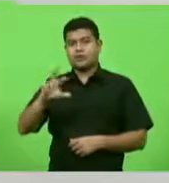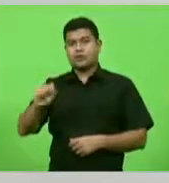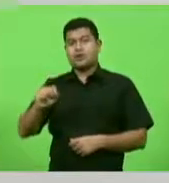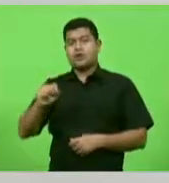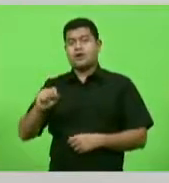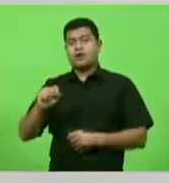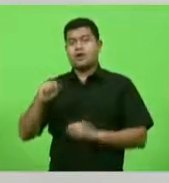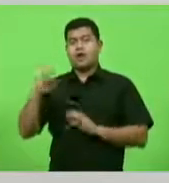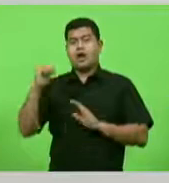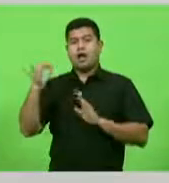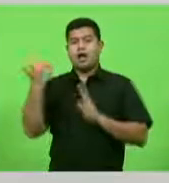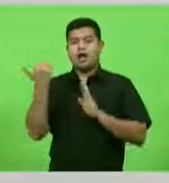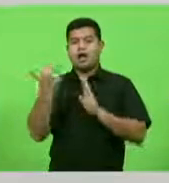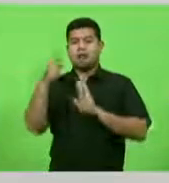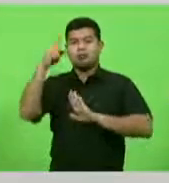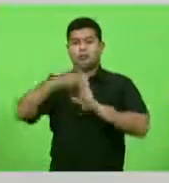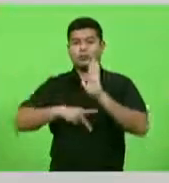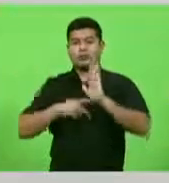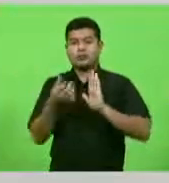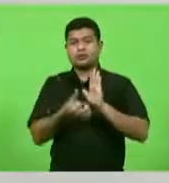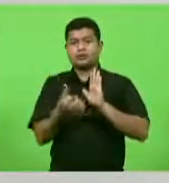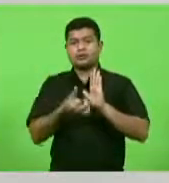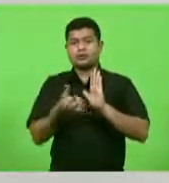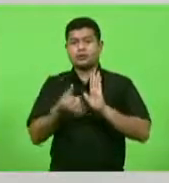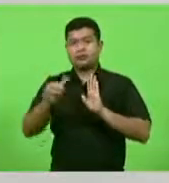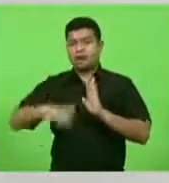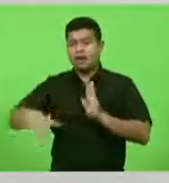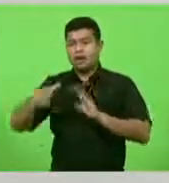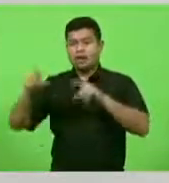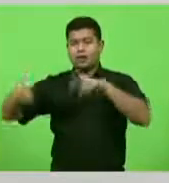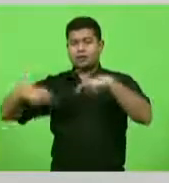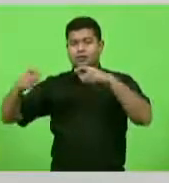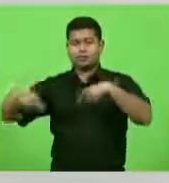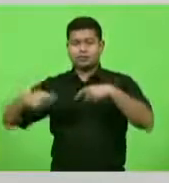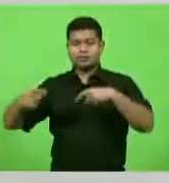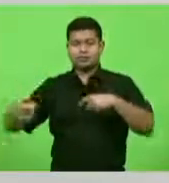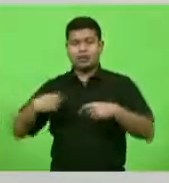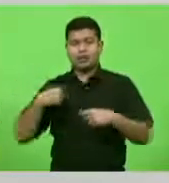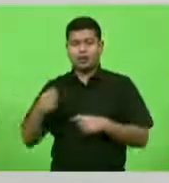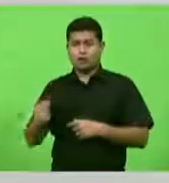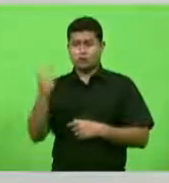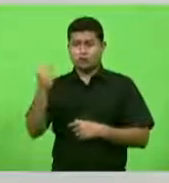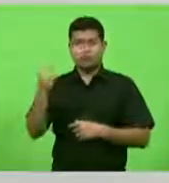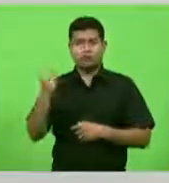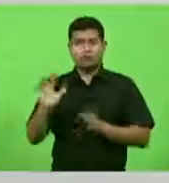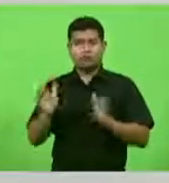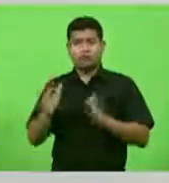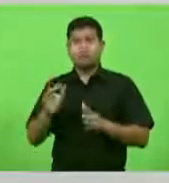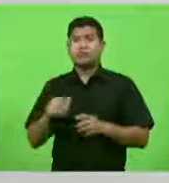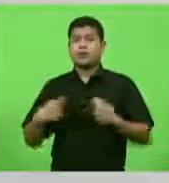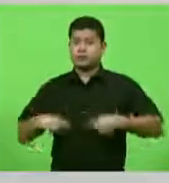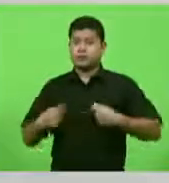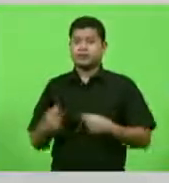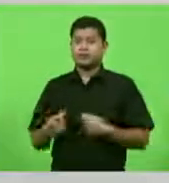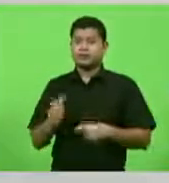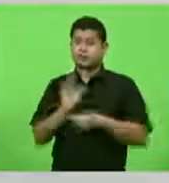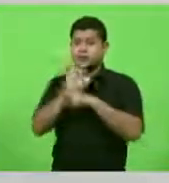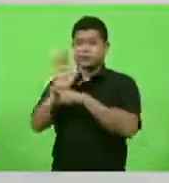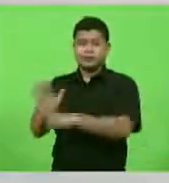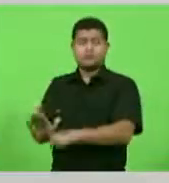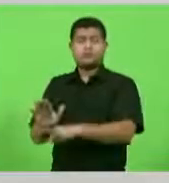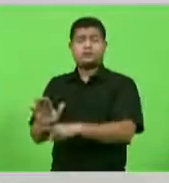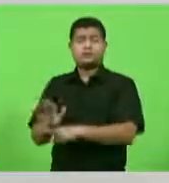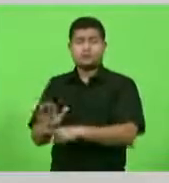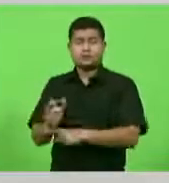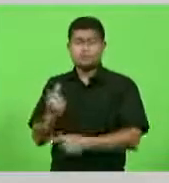programas na área da agricultura. A agricultura é essa que já é pujante, mas que precisa do auxílio, precisa do aporte, para